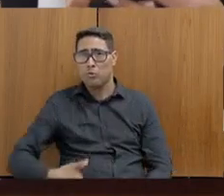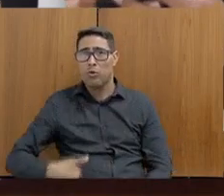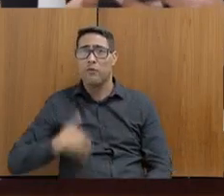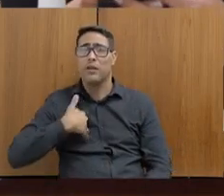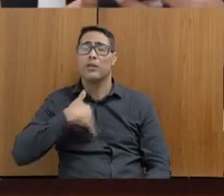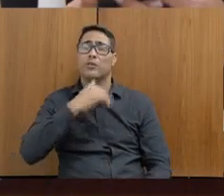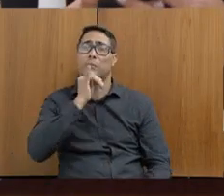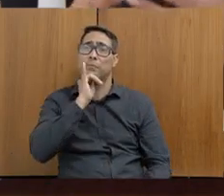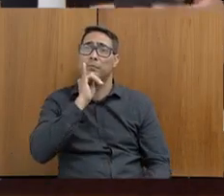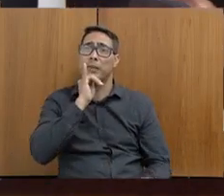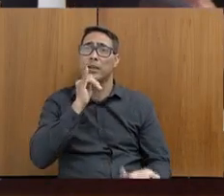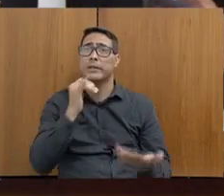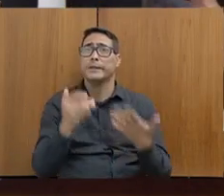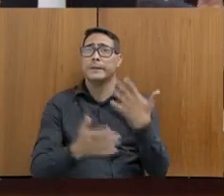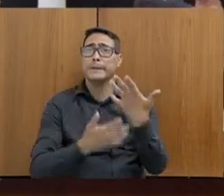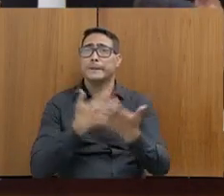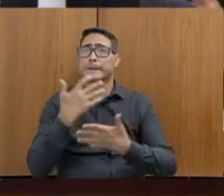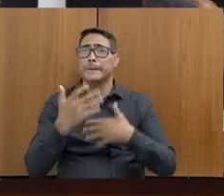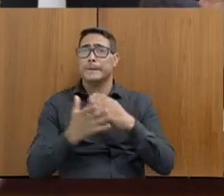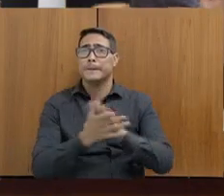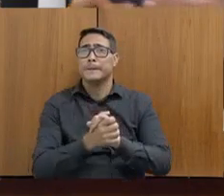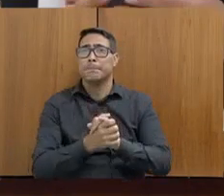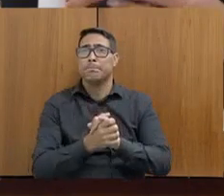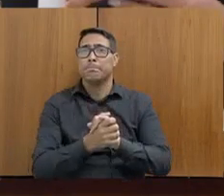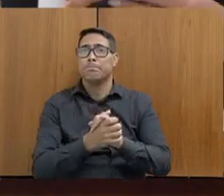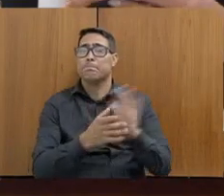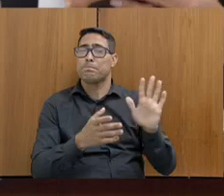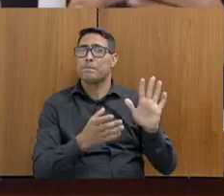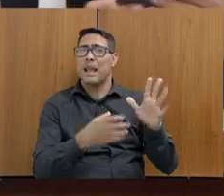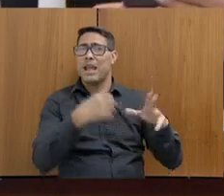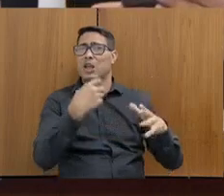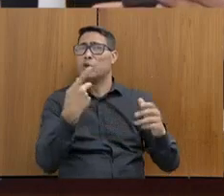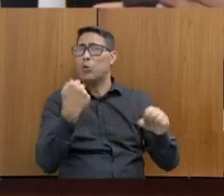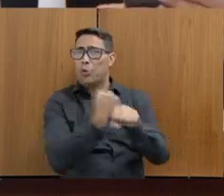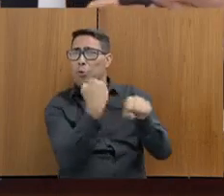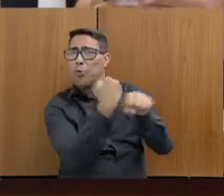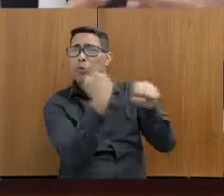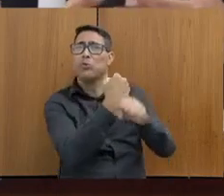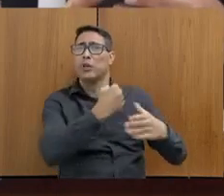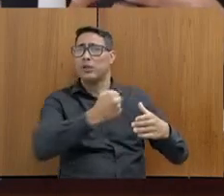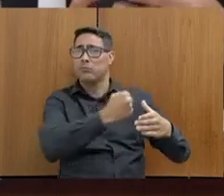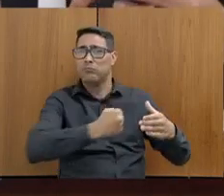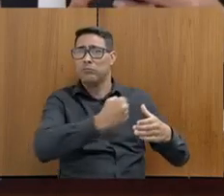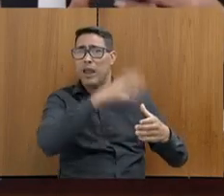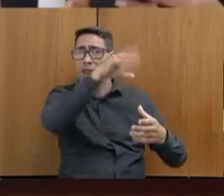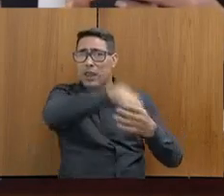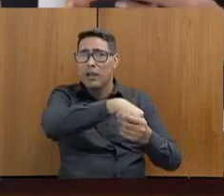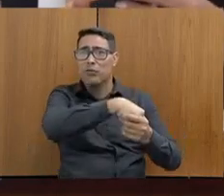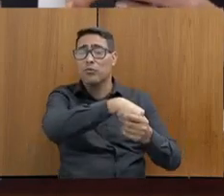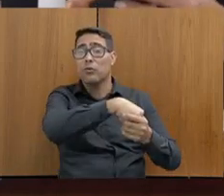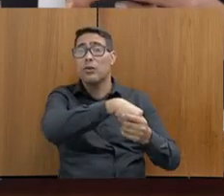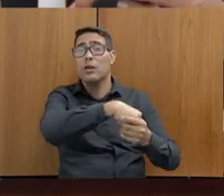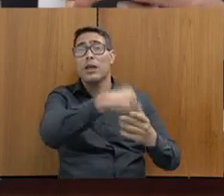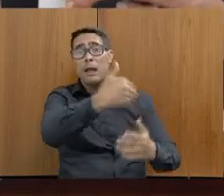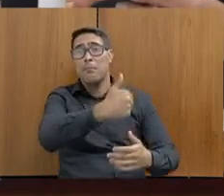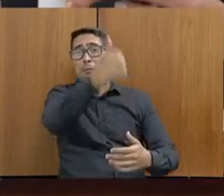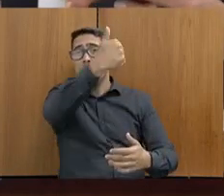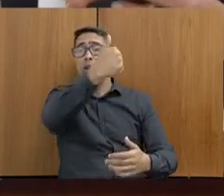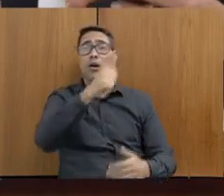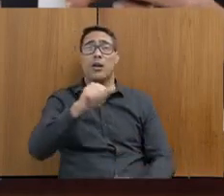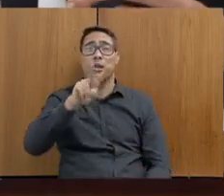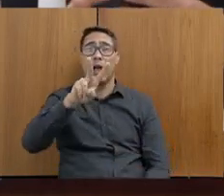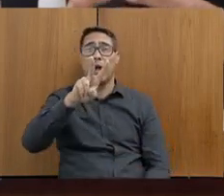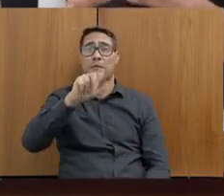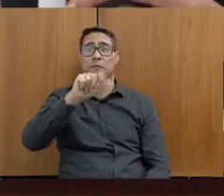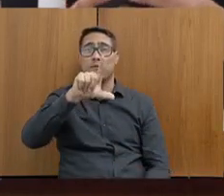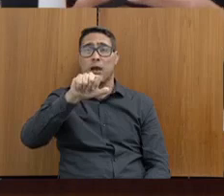invés de conceder a construção dessas cozinhas dentro das penitenciárias, fornecer o válido alimentação para os policiais